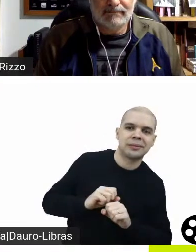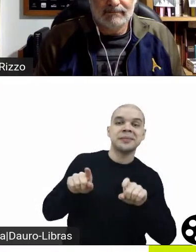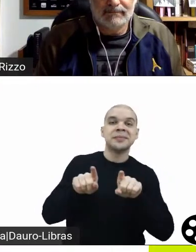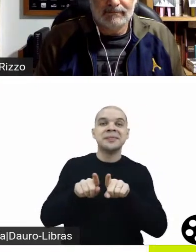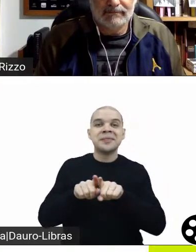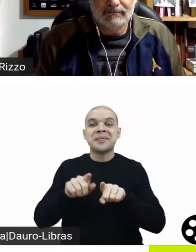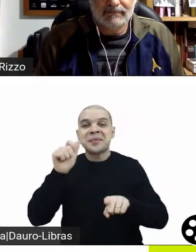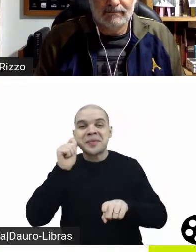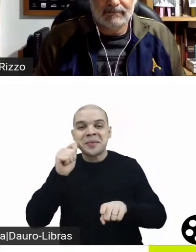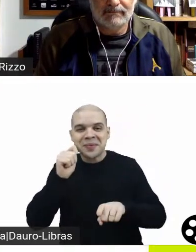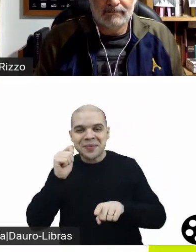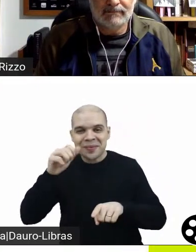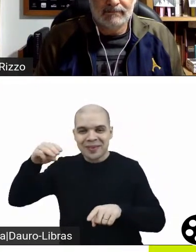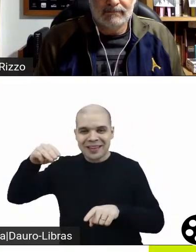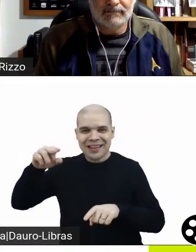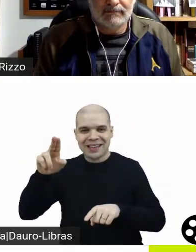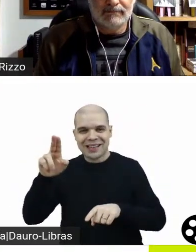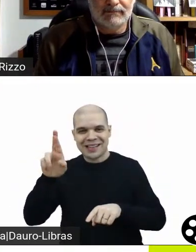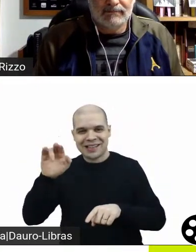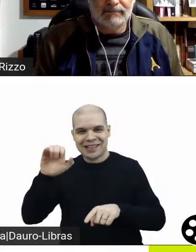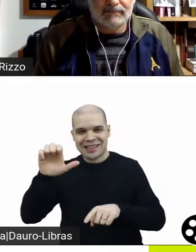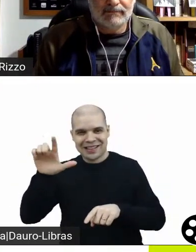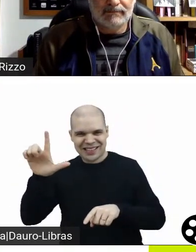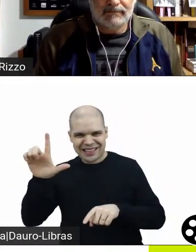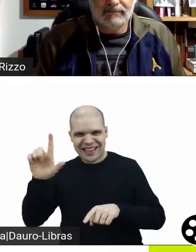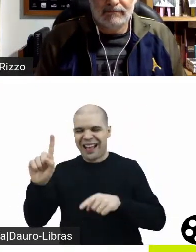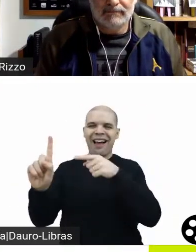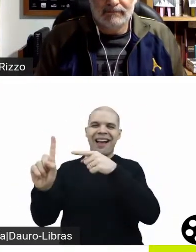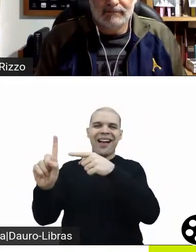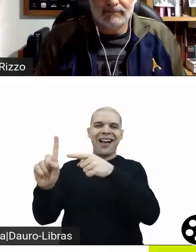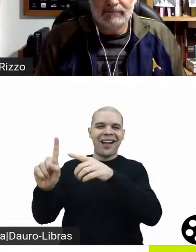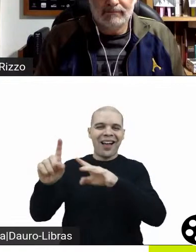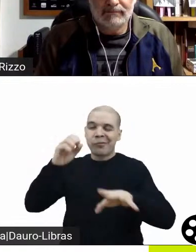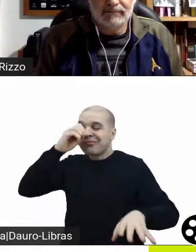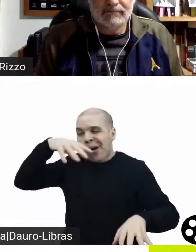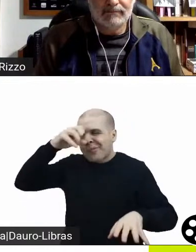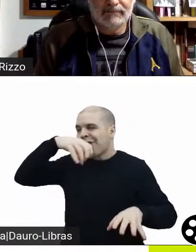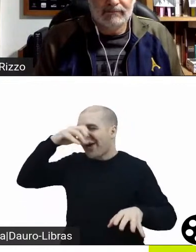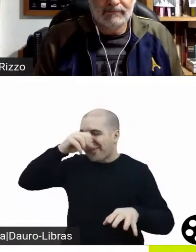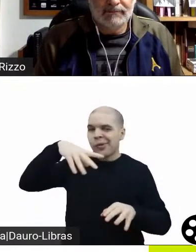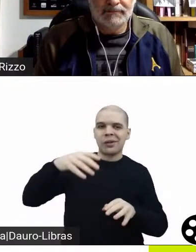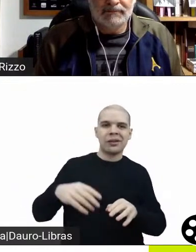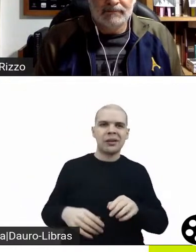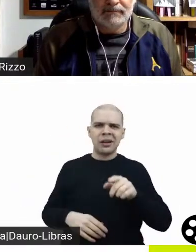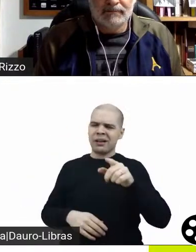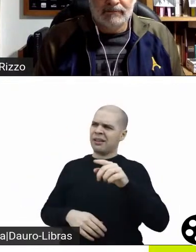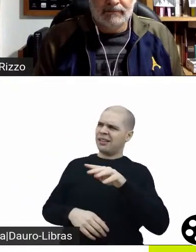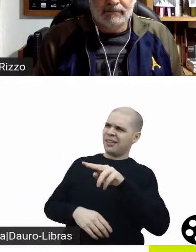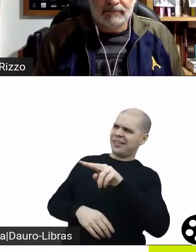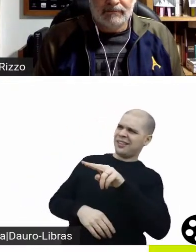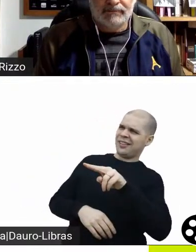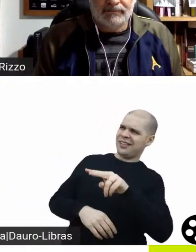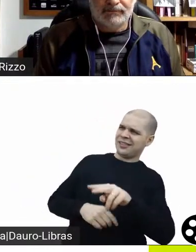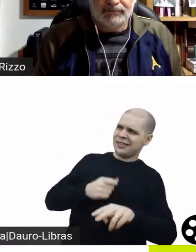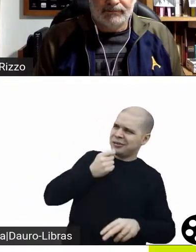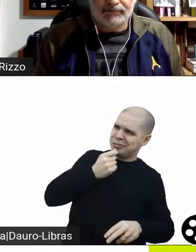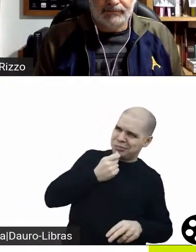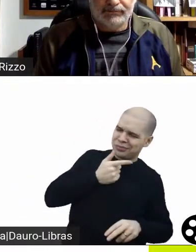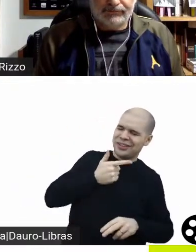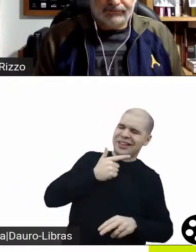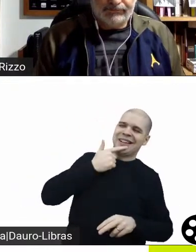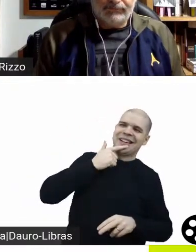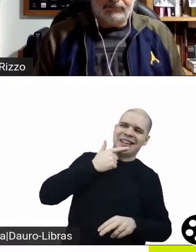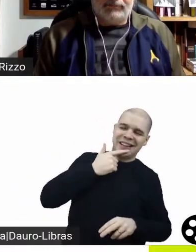entra de uma forma ridícula, propositadamente ridícula, para que você crie, portanto, uma aversão, descolamento